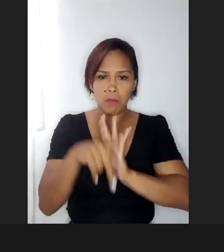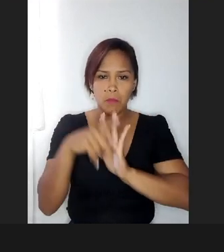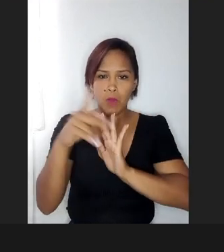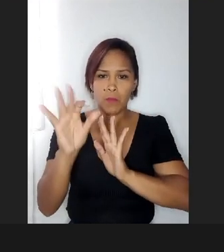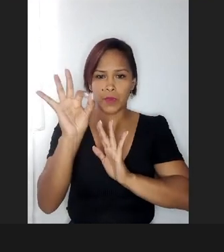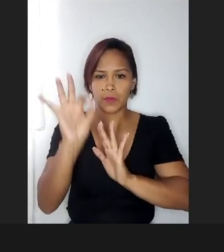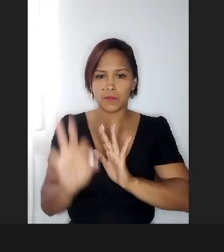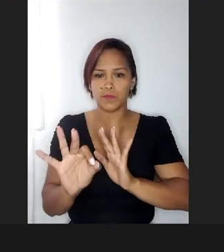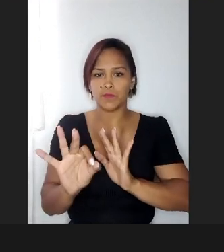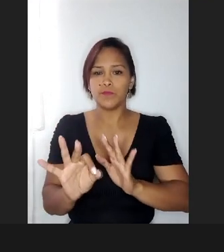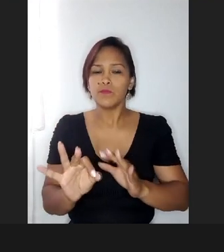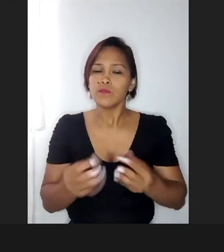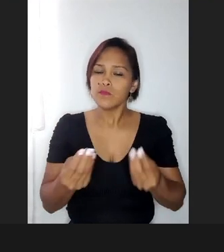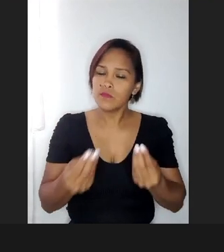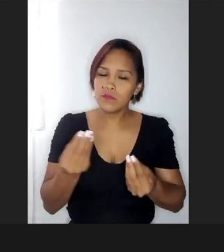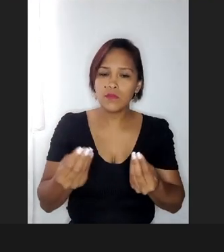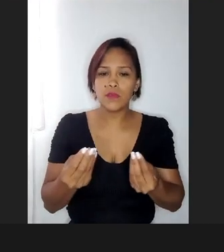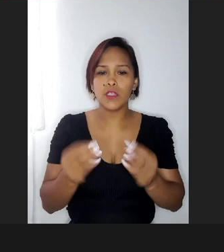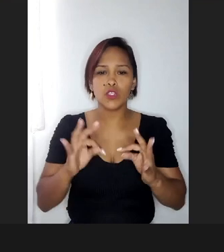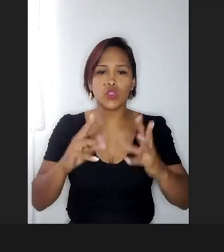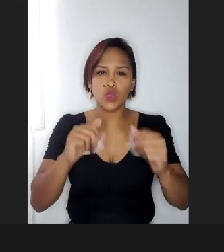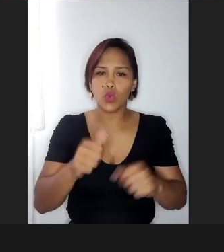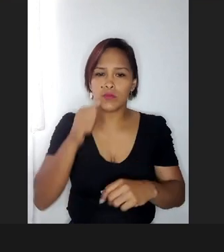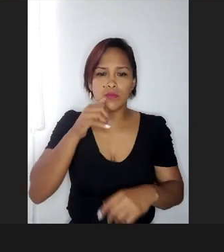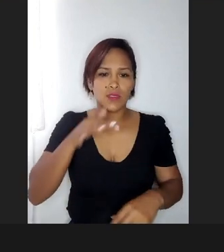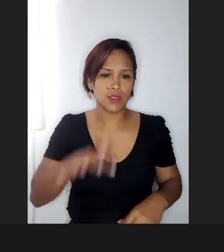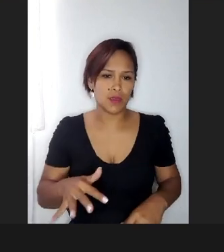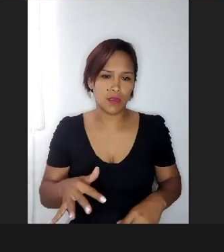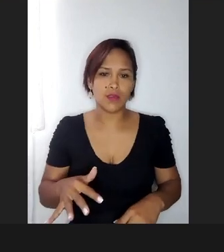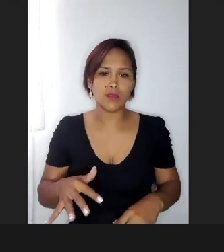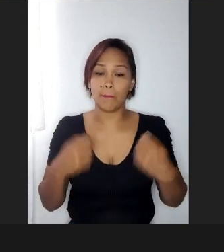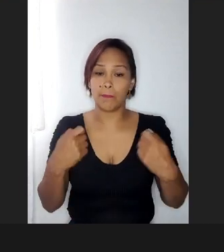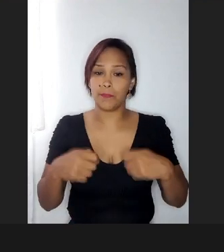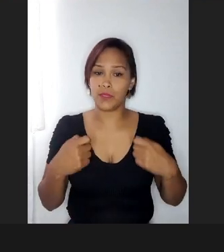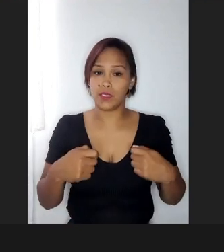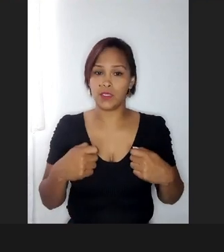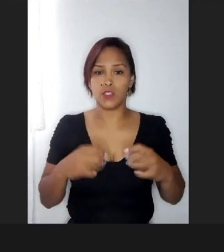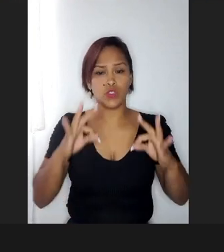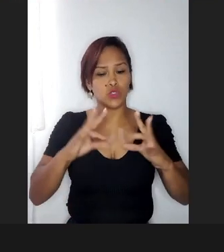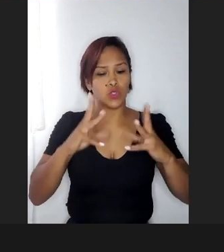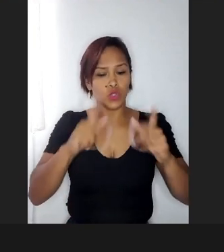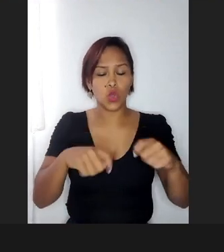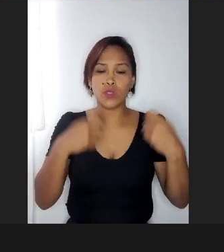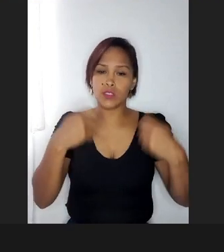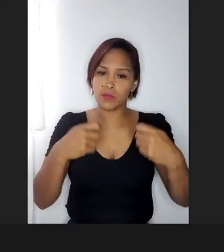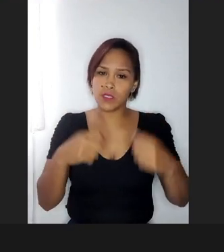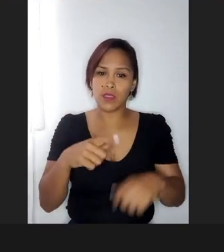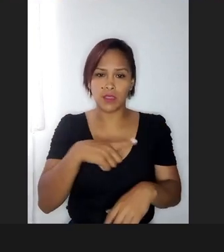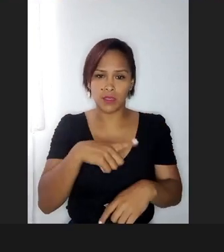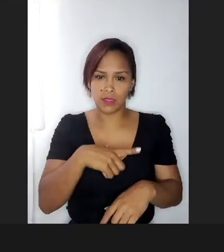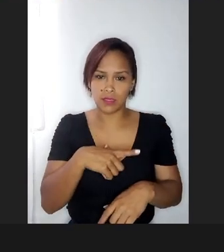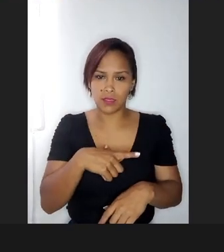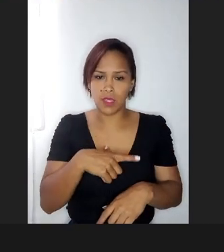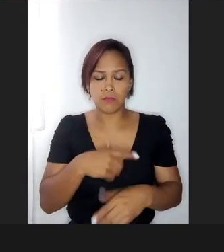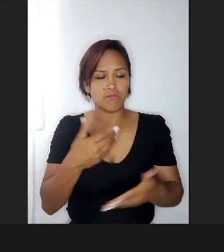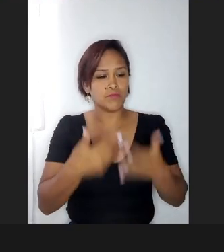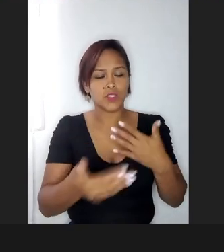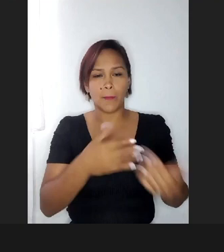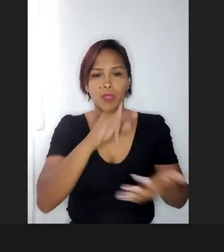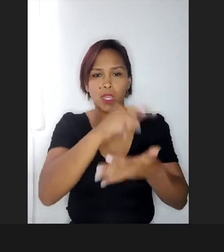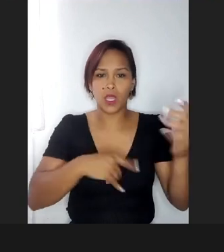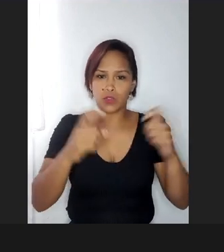assim, que todas as crianças precisam, que todas as crianças possam, independente do diagnóstico.